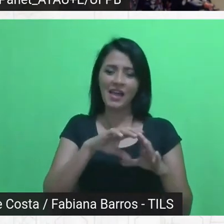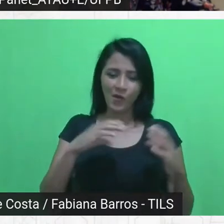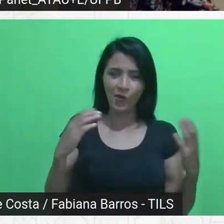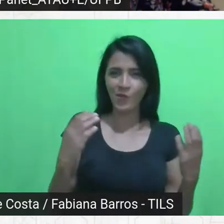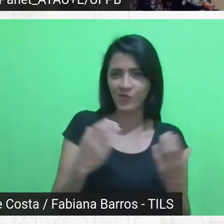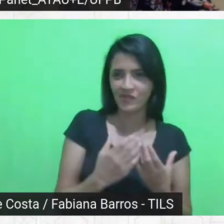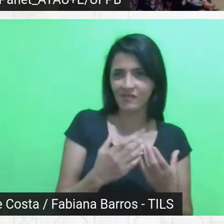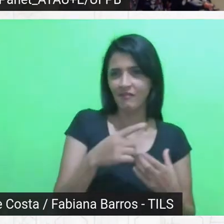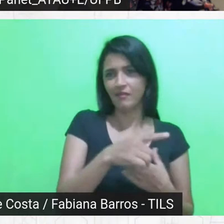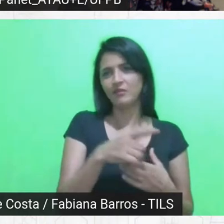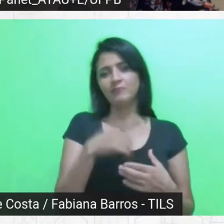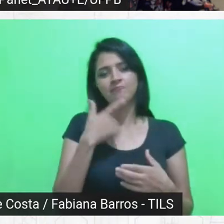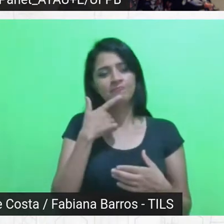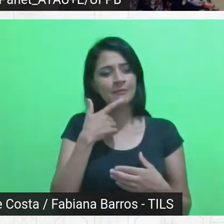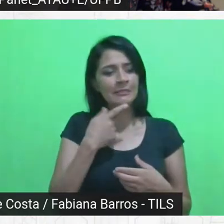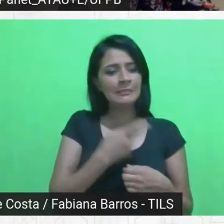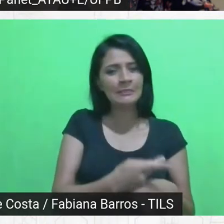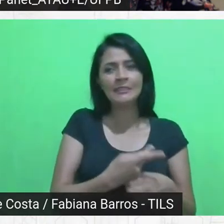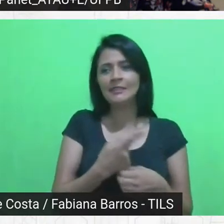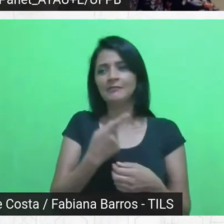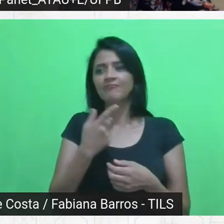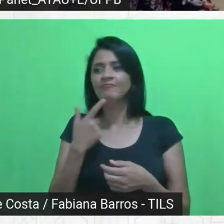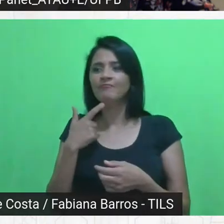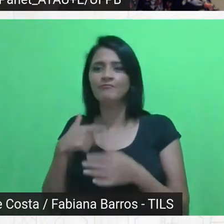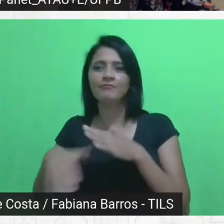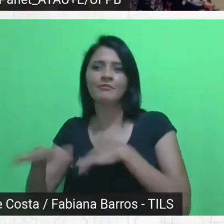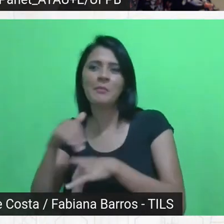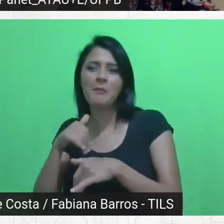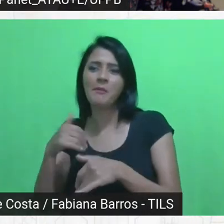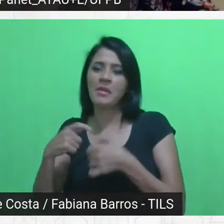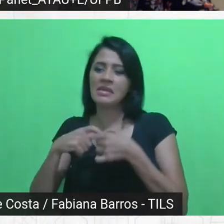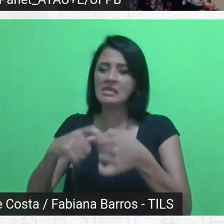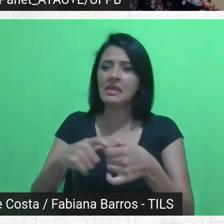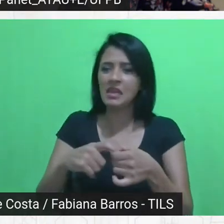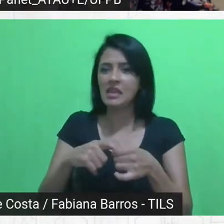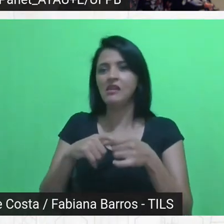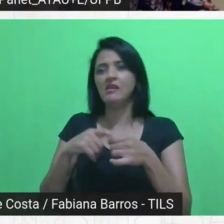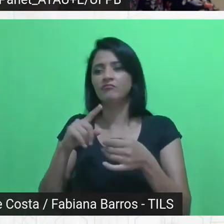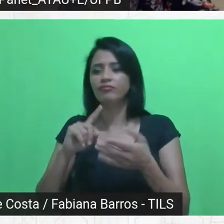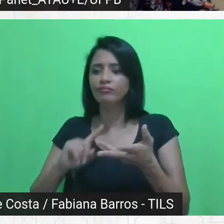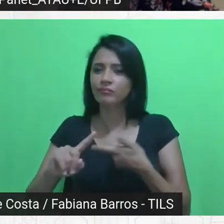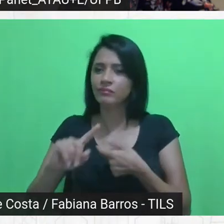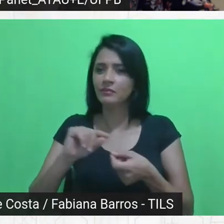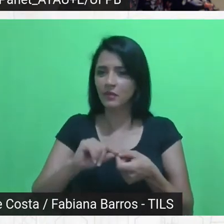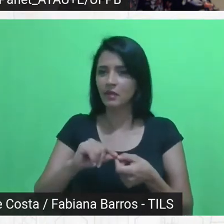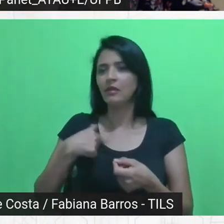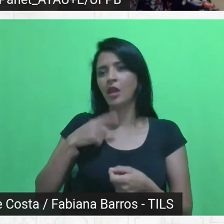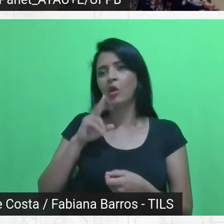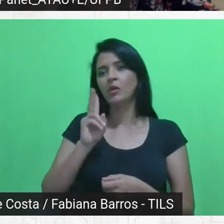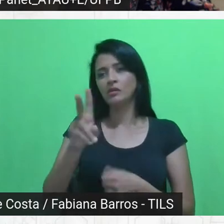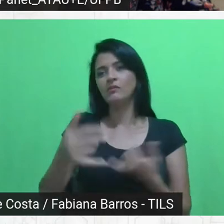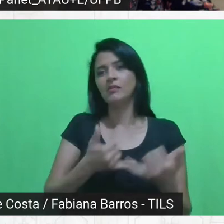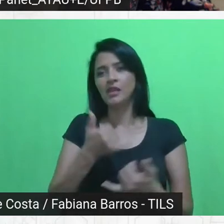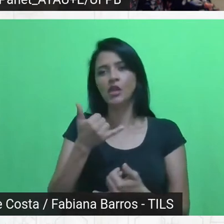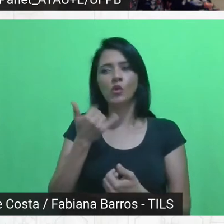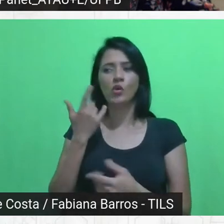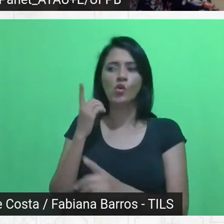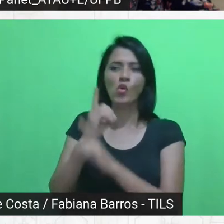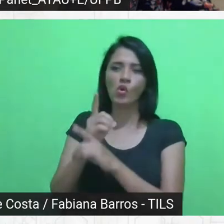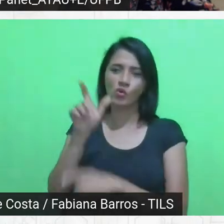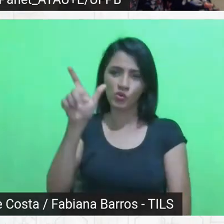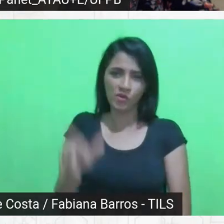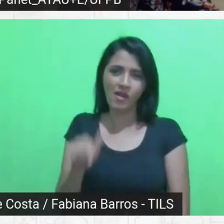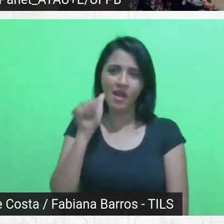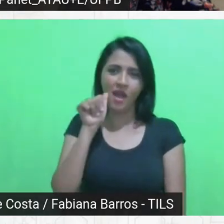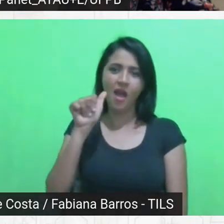busca a parceria, você faz o institucional, e aí eu brinco toda vez que eu encontro com a Angela, eu falo com ela, Angela,